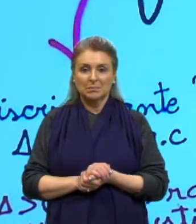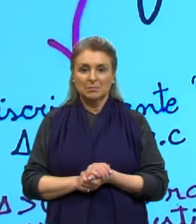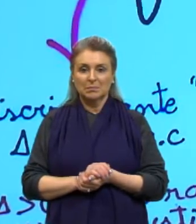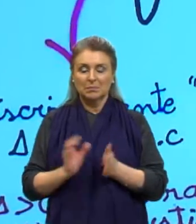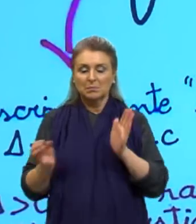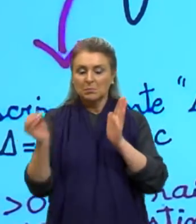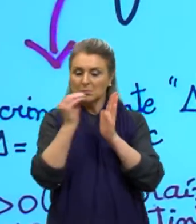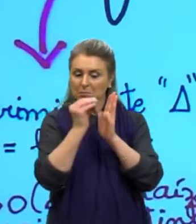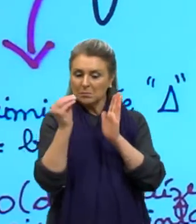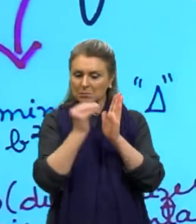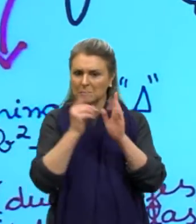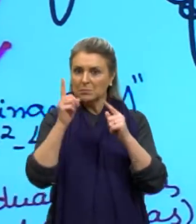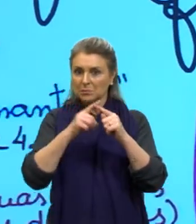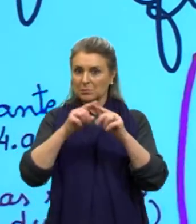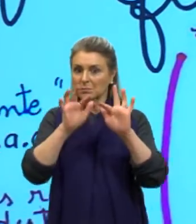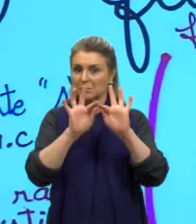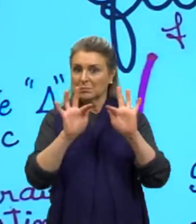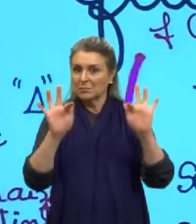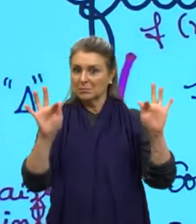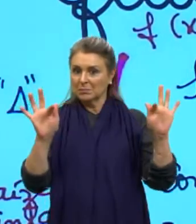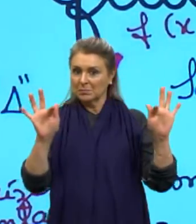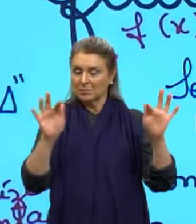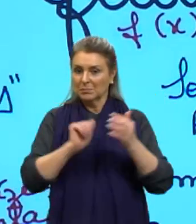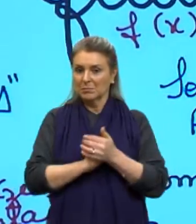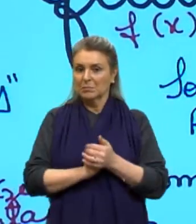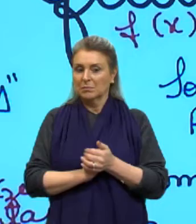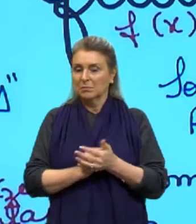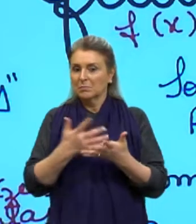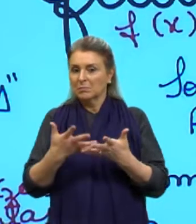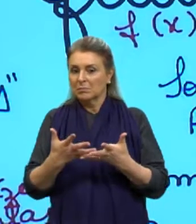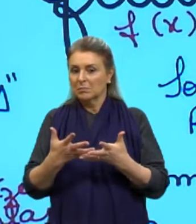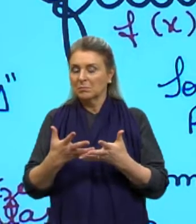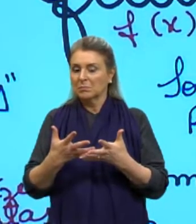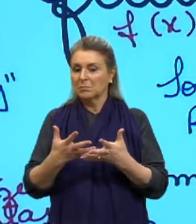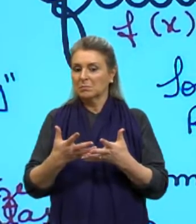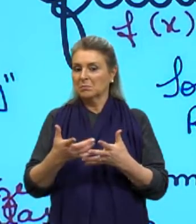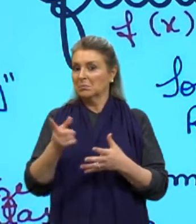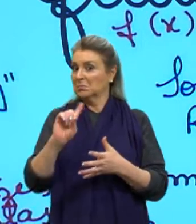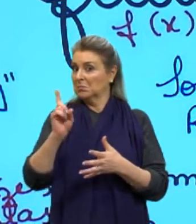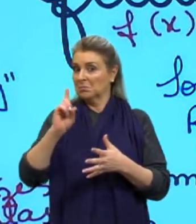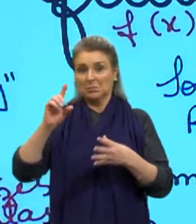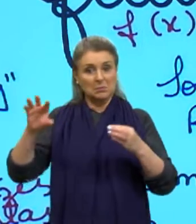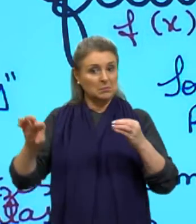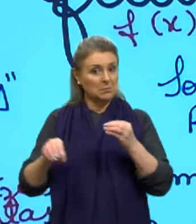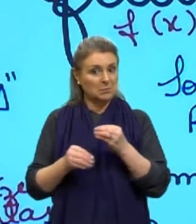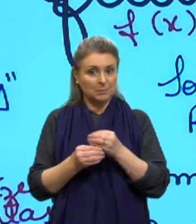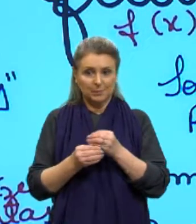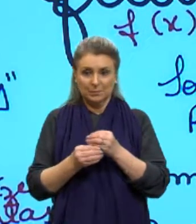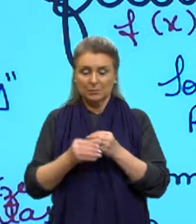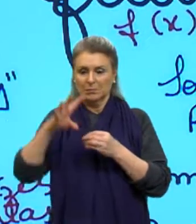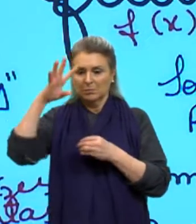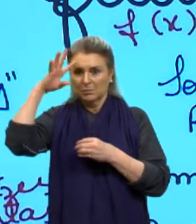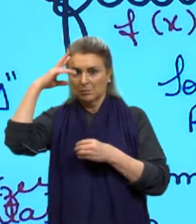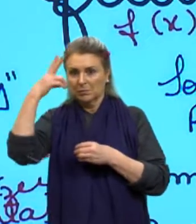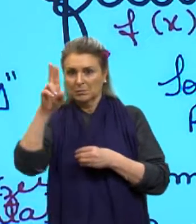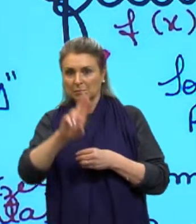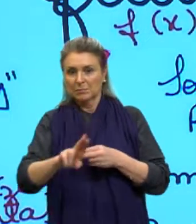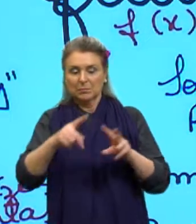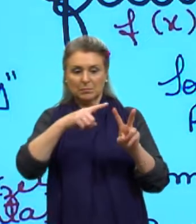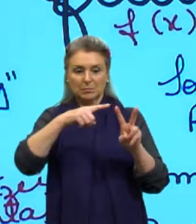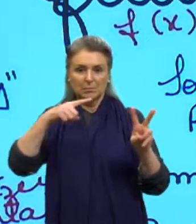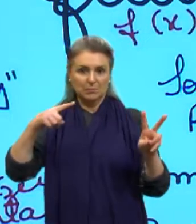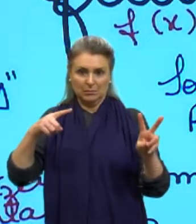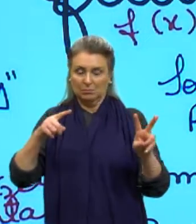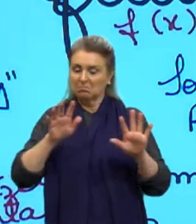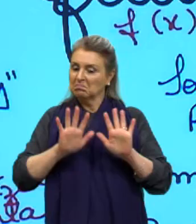Coloquei os tipos de função. Que tipo de função? Quando ela é incompleta também, porque eu resolvo ela pela fórmula de Bhaskara de